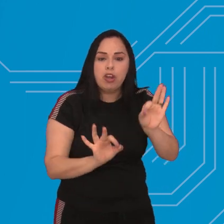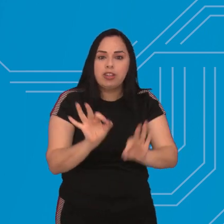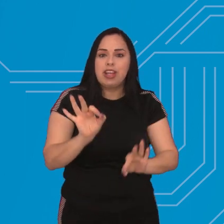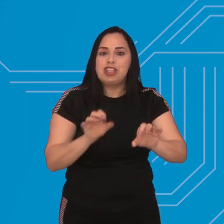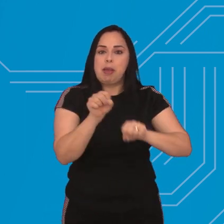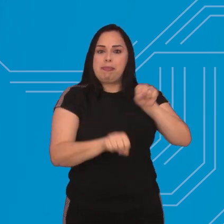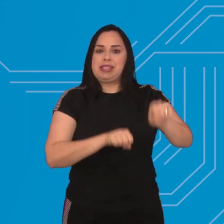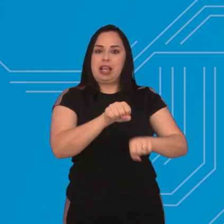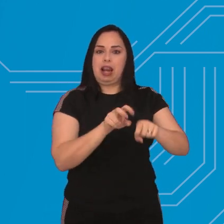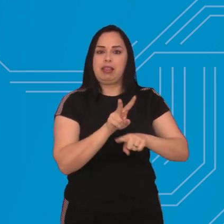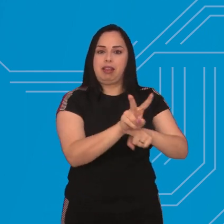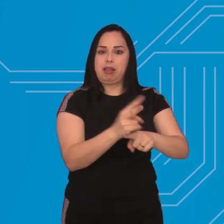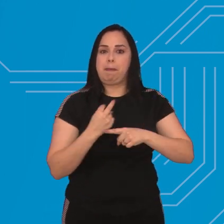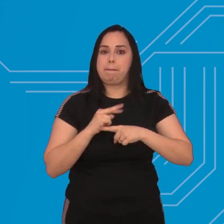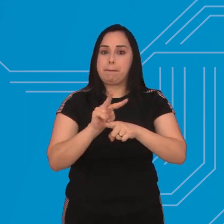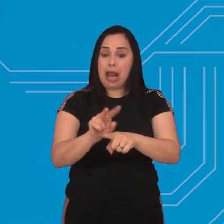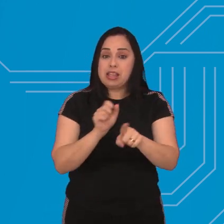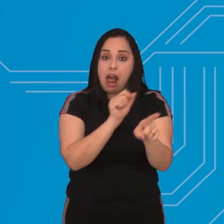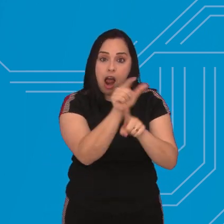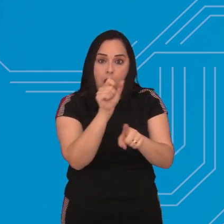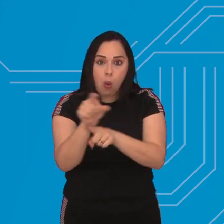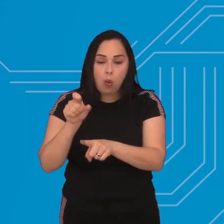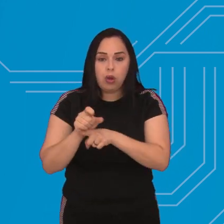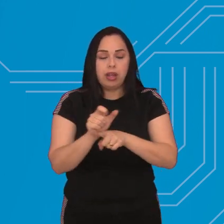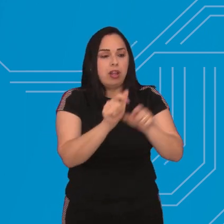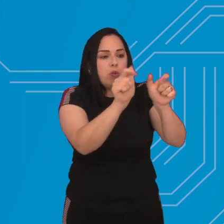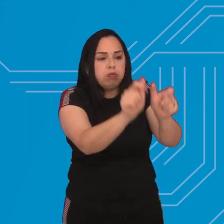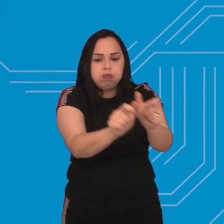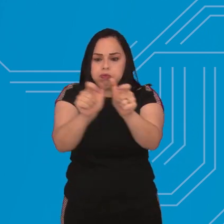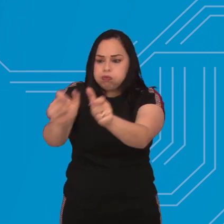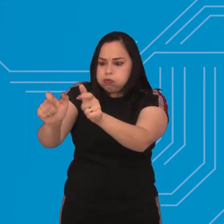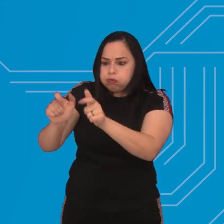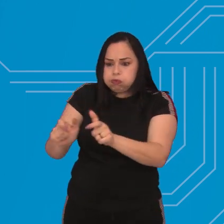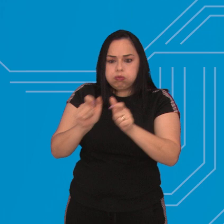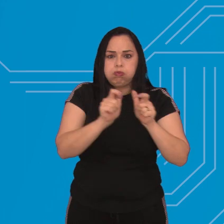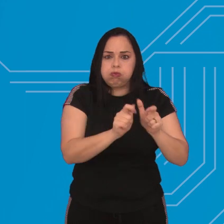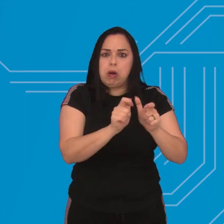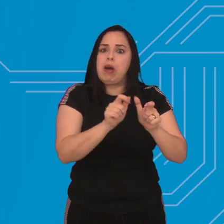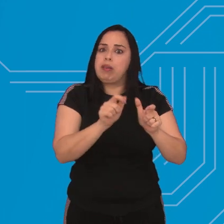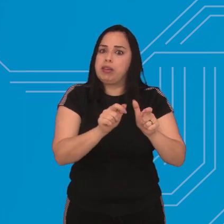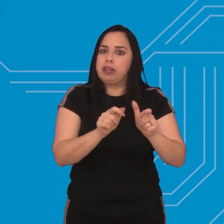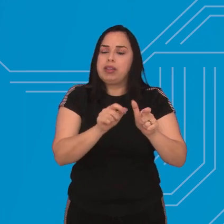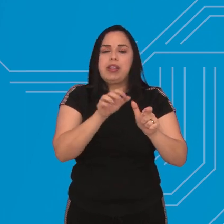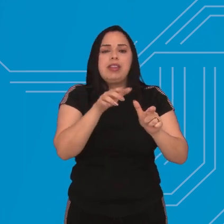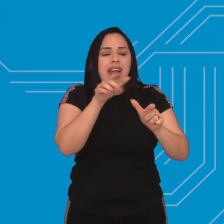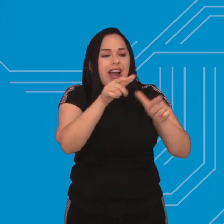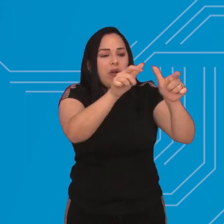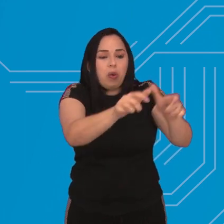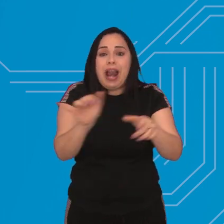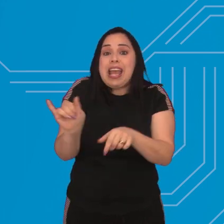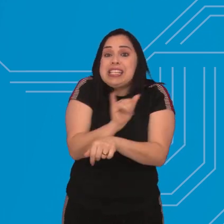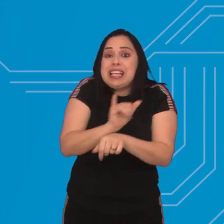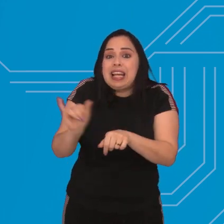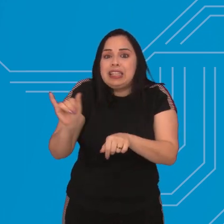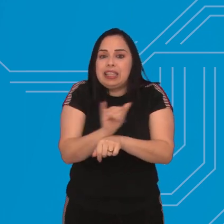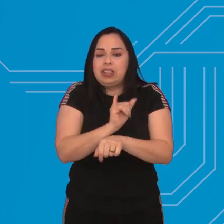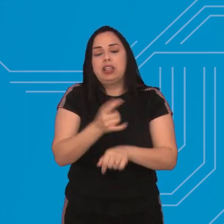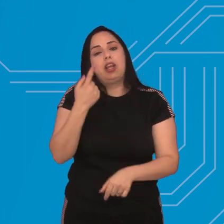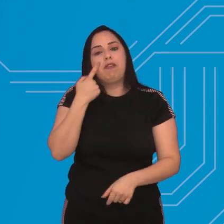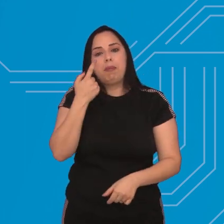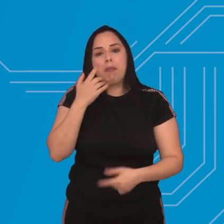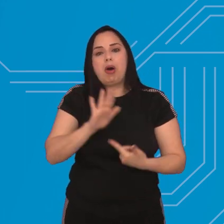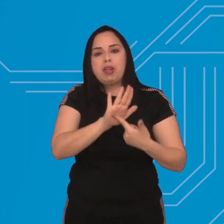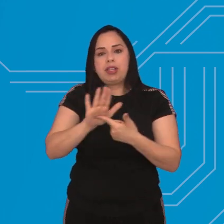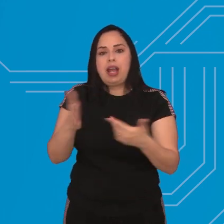programa de bicicletas compartilhadas na cidade a meta é que as estações para o aluguel das bikes sejam instaladas em pontos estratégicos